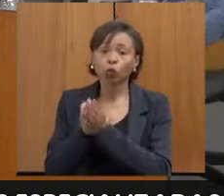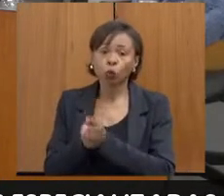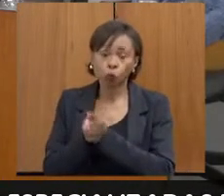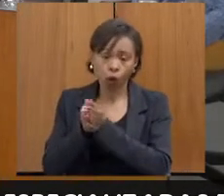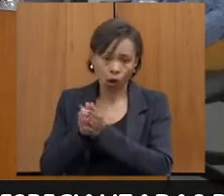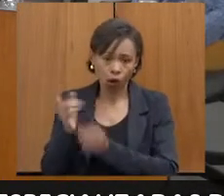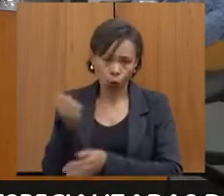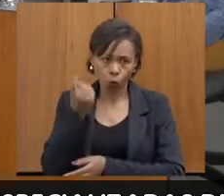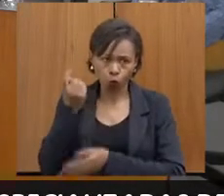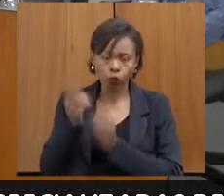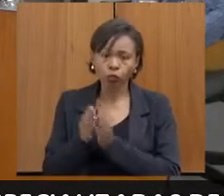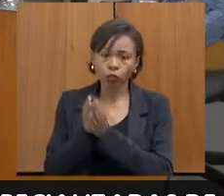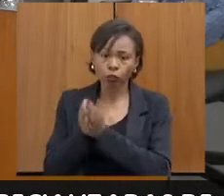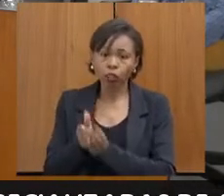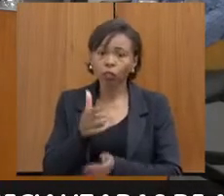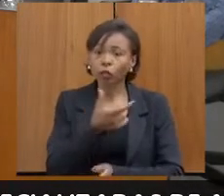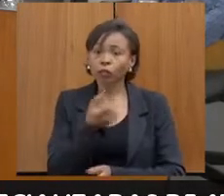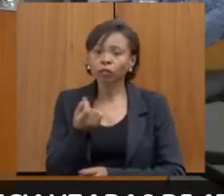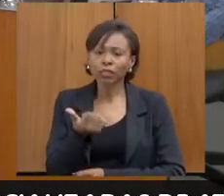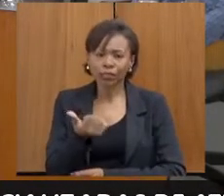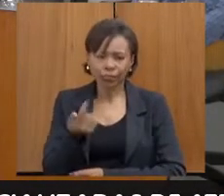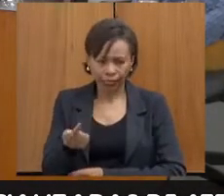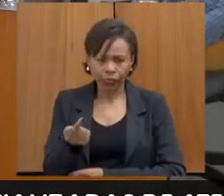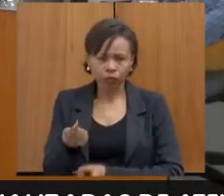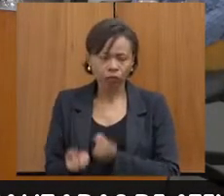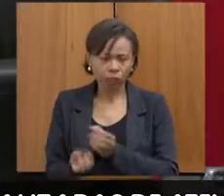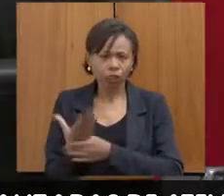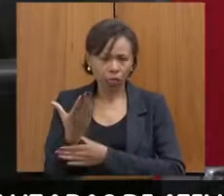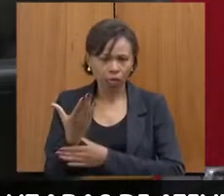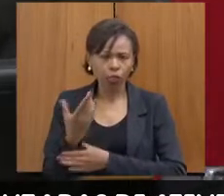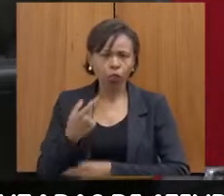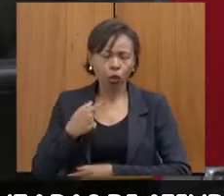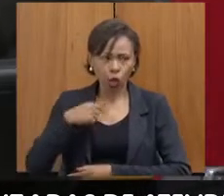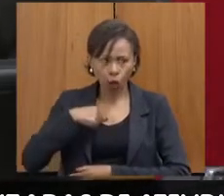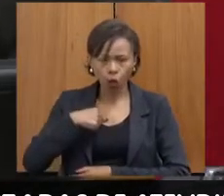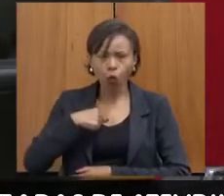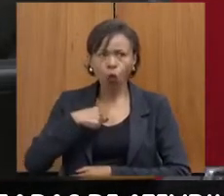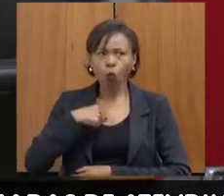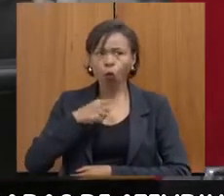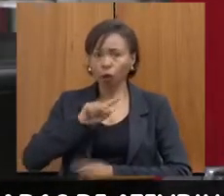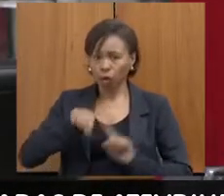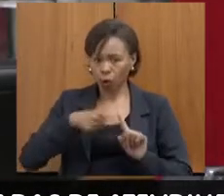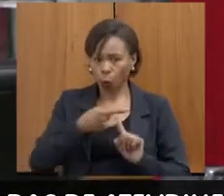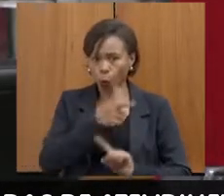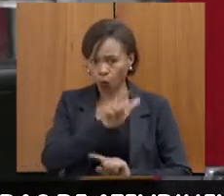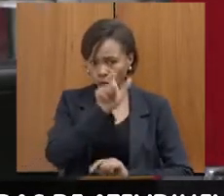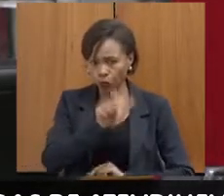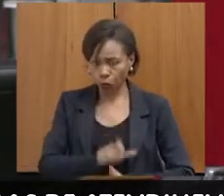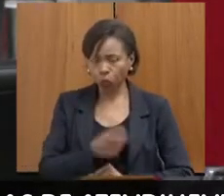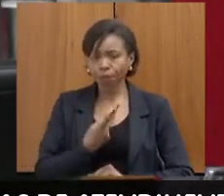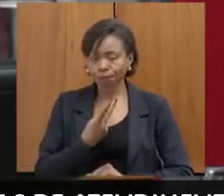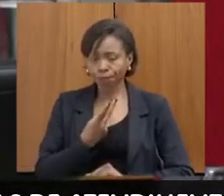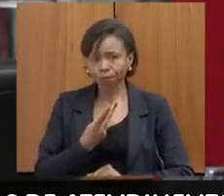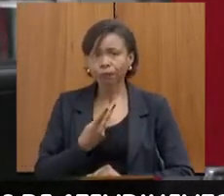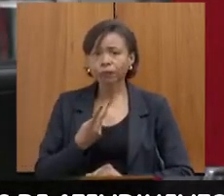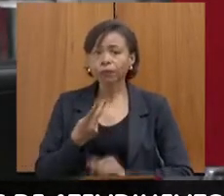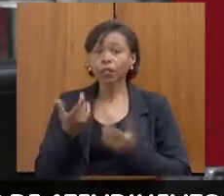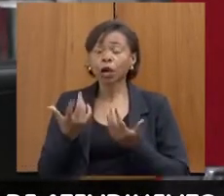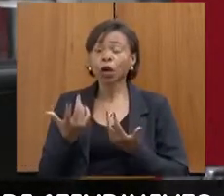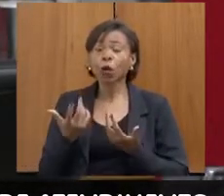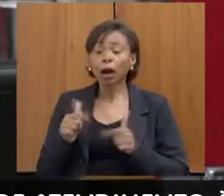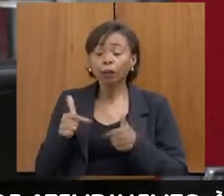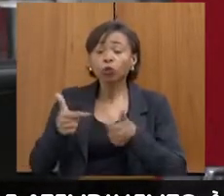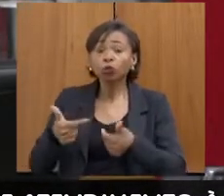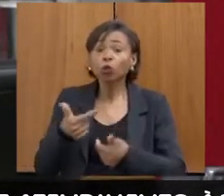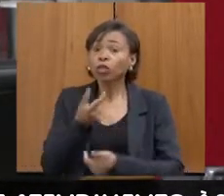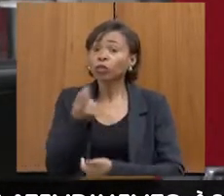2017, já no final de 2017, começamos a atuar em 2018, que permite não apenas a atuação para